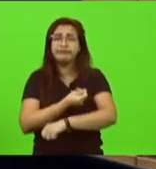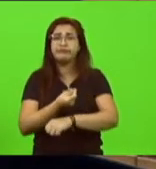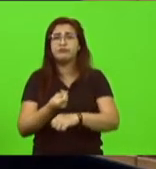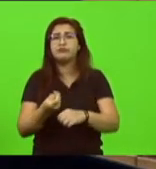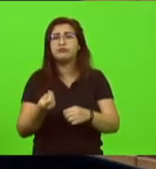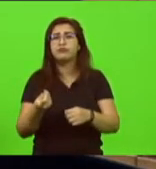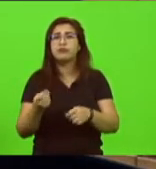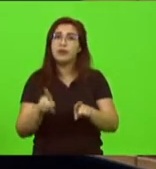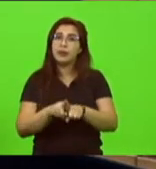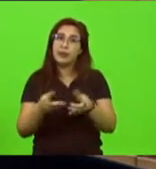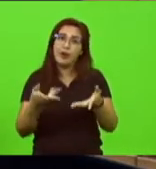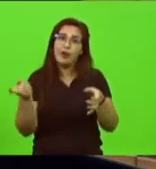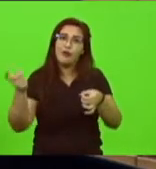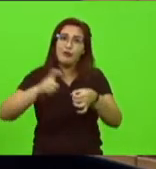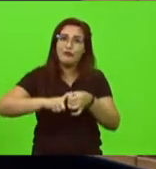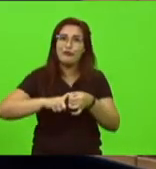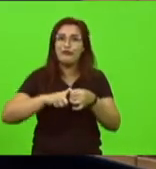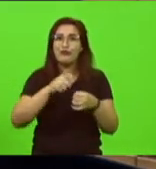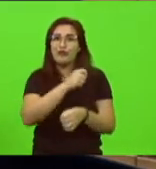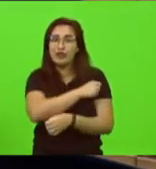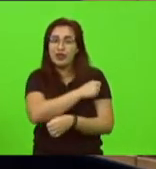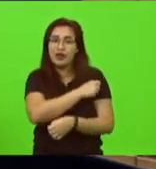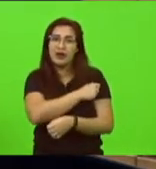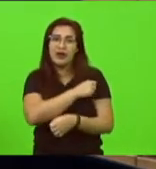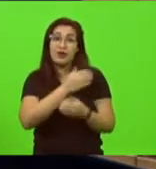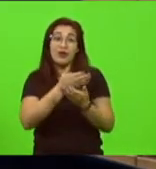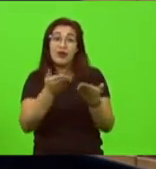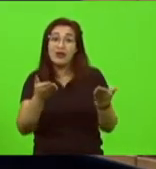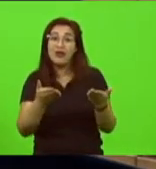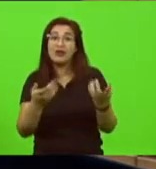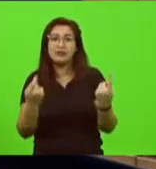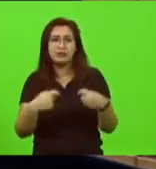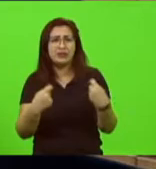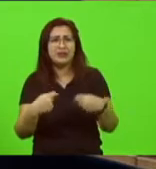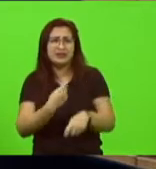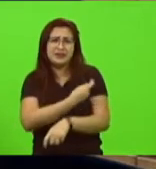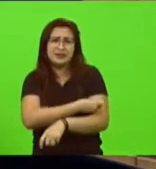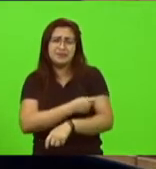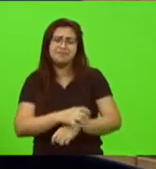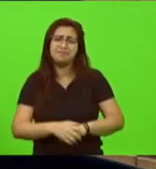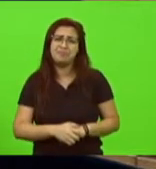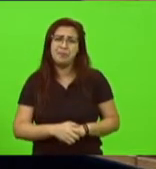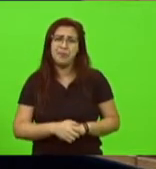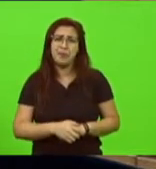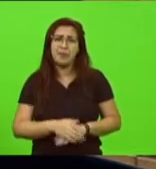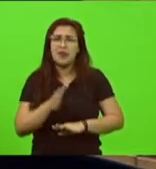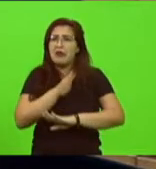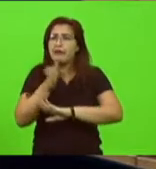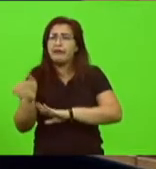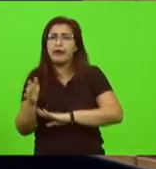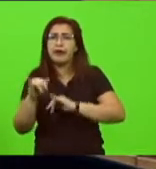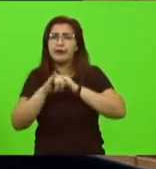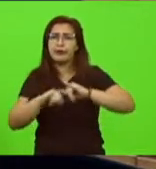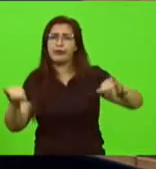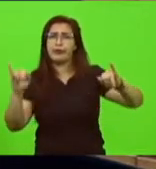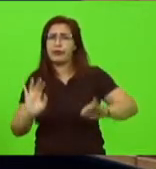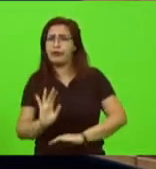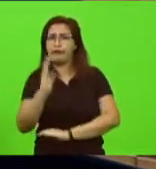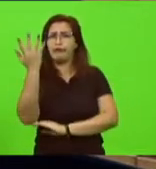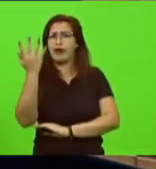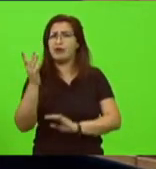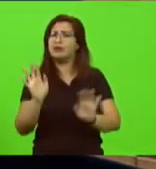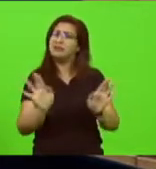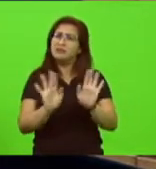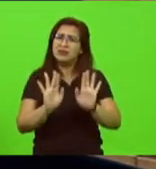volta às aulas os estudantes os alunos é importante não vamos atrás de fake news de notícias